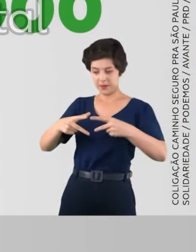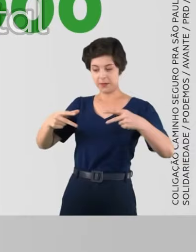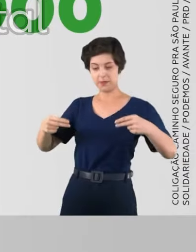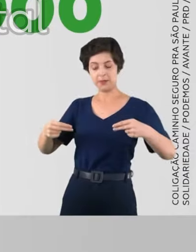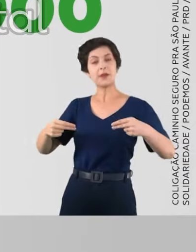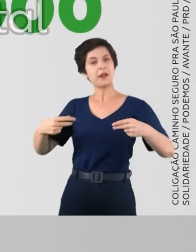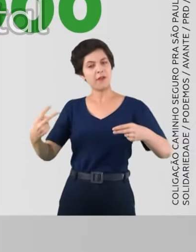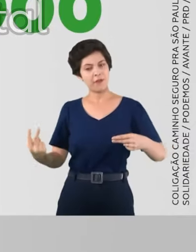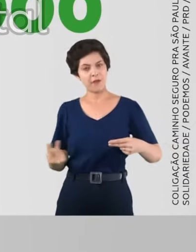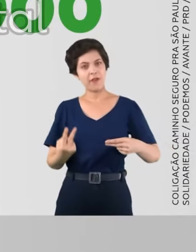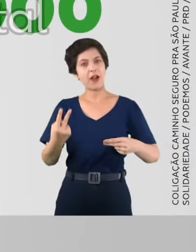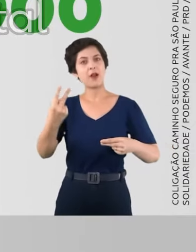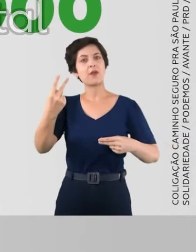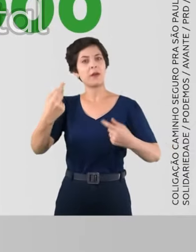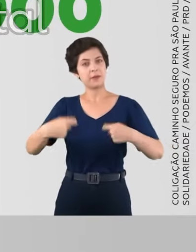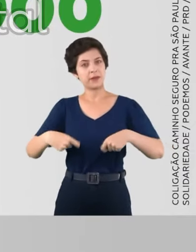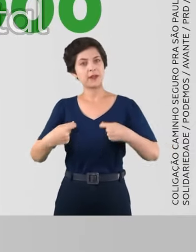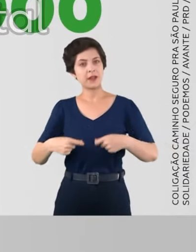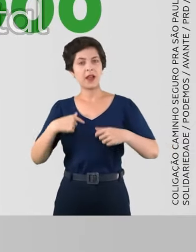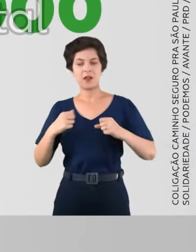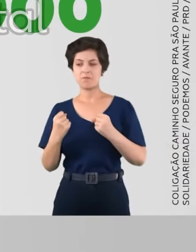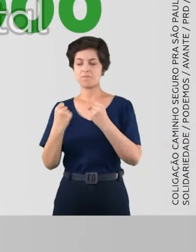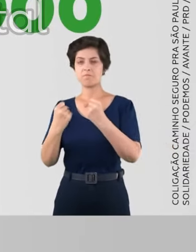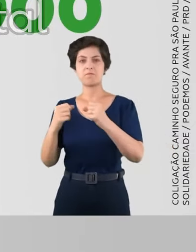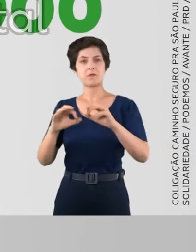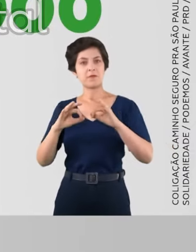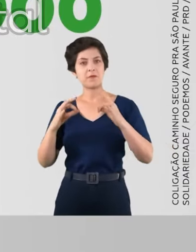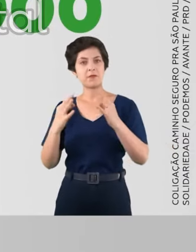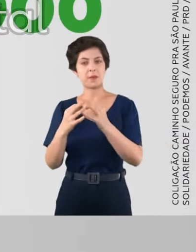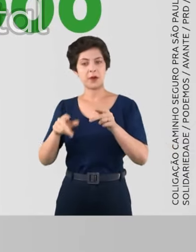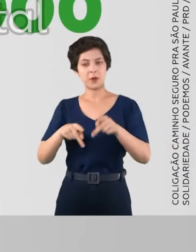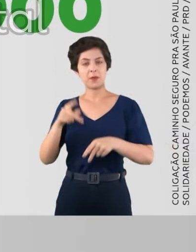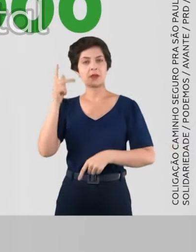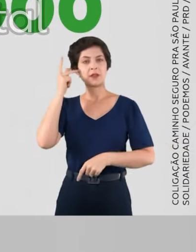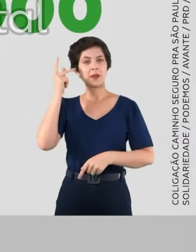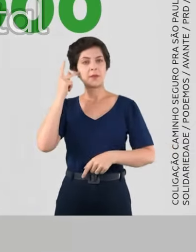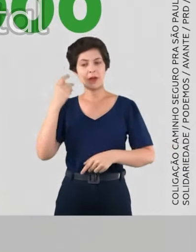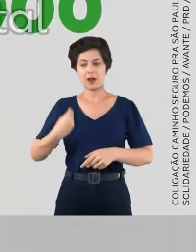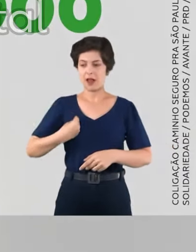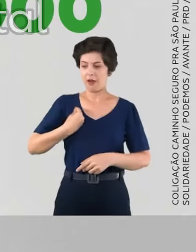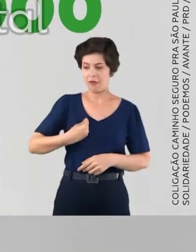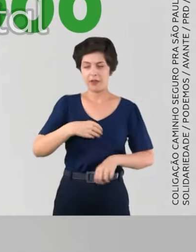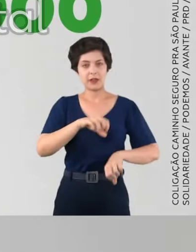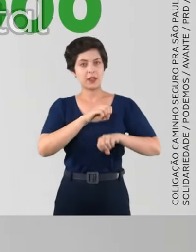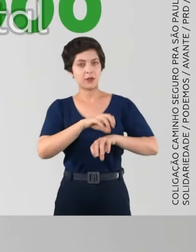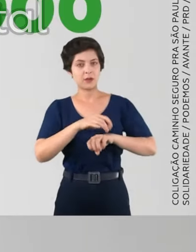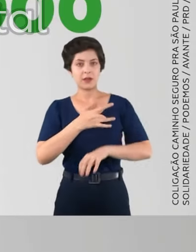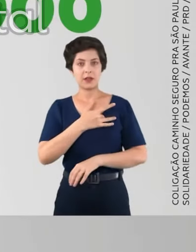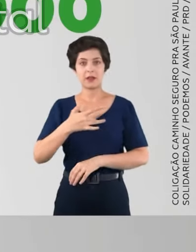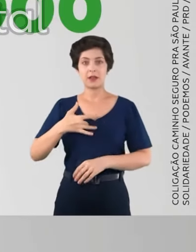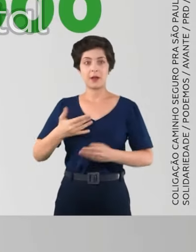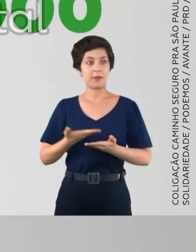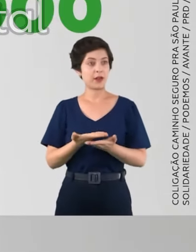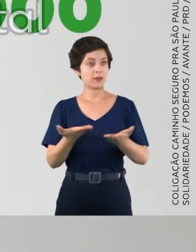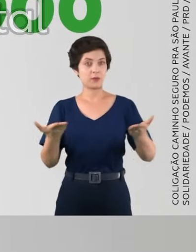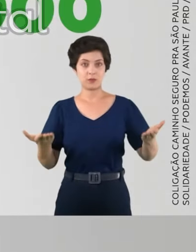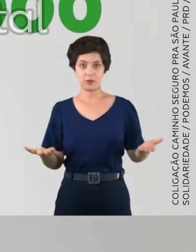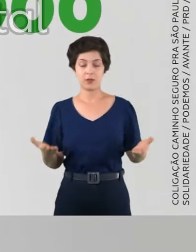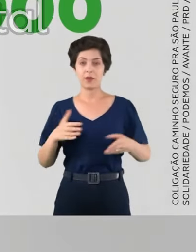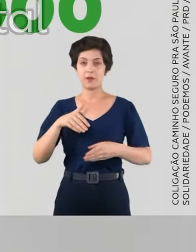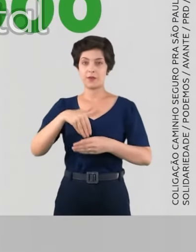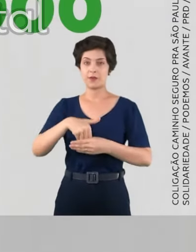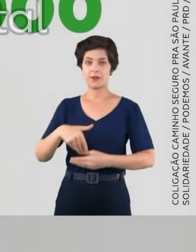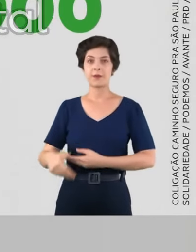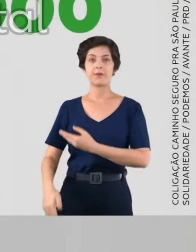devemos valorizá-las. Vou defender a família paulistana, a vida, a educação e a saúde para todos.